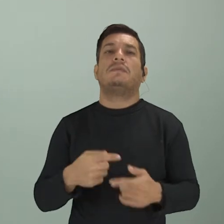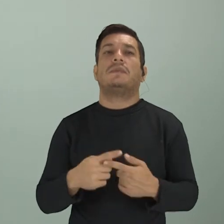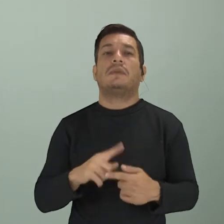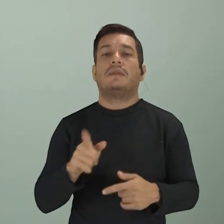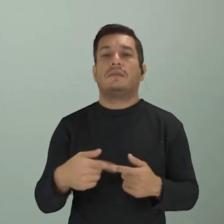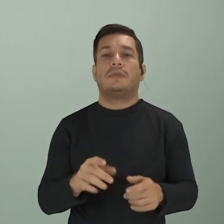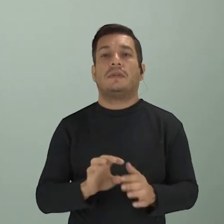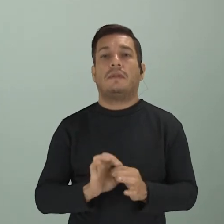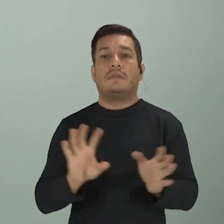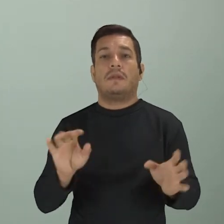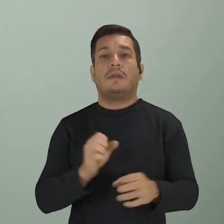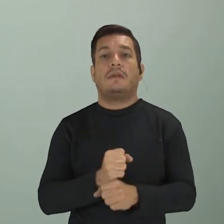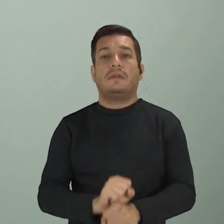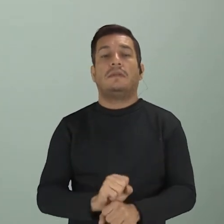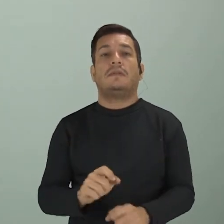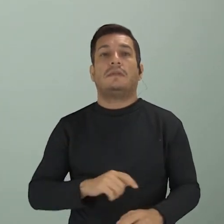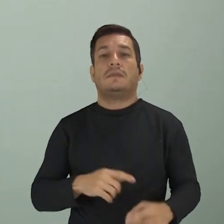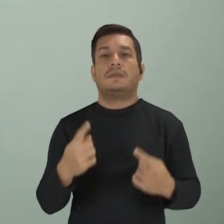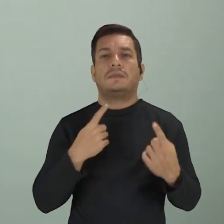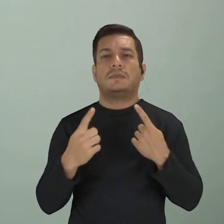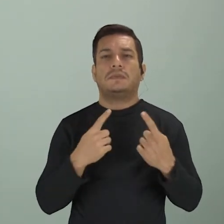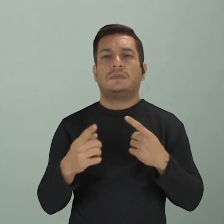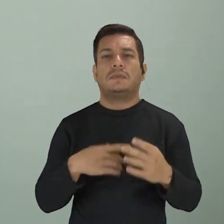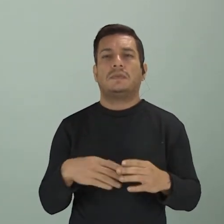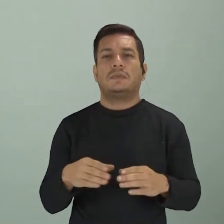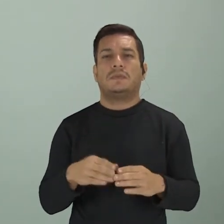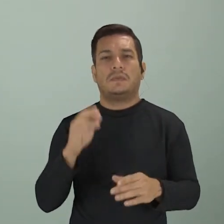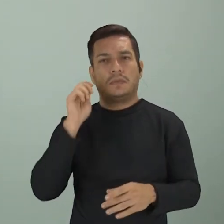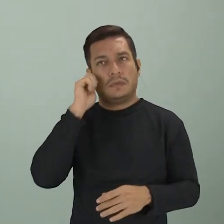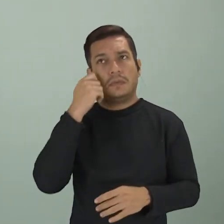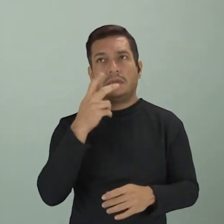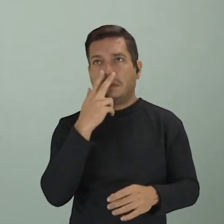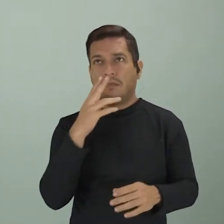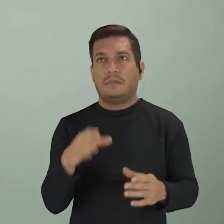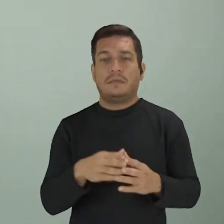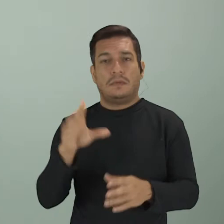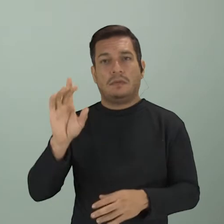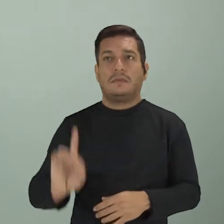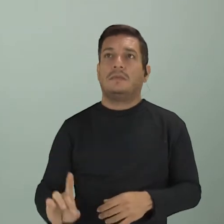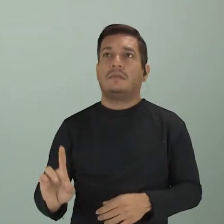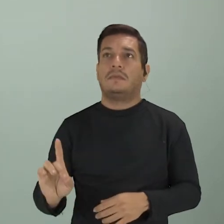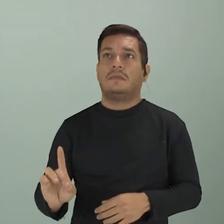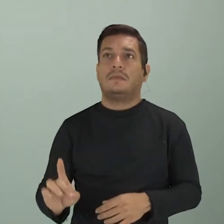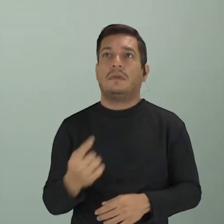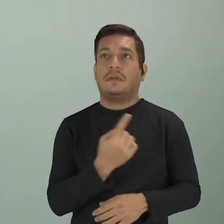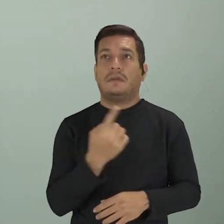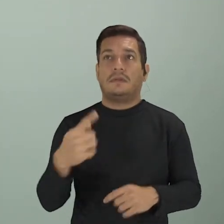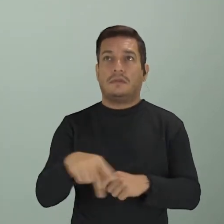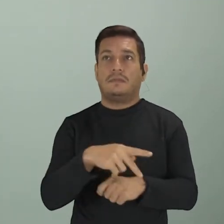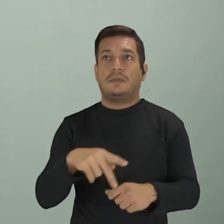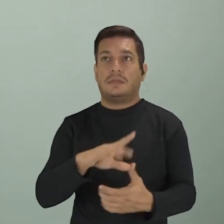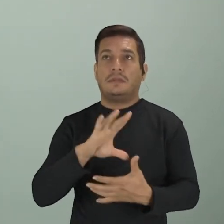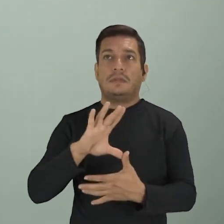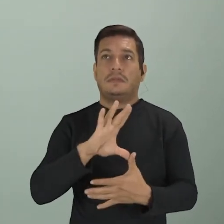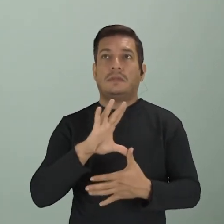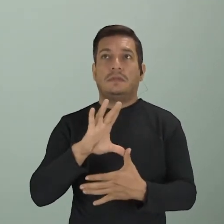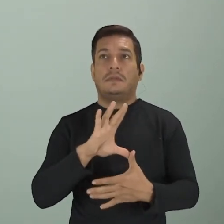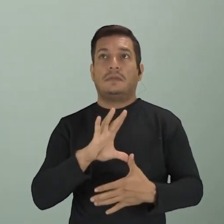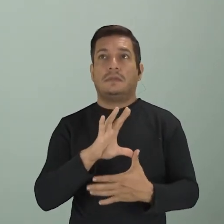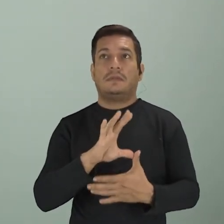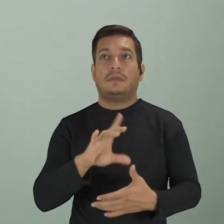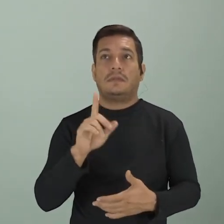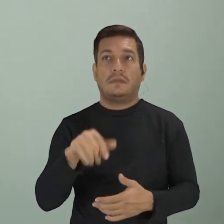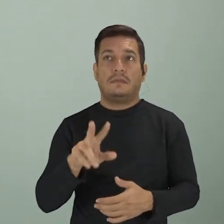a abolição, né? As questões são muito divididas e os negros, eles não são contemplados com direitos. Cada país da América, depois da abolição,